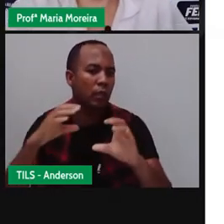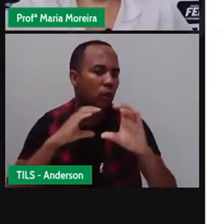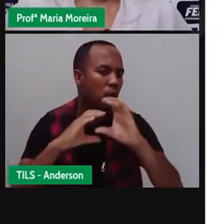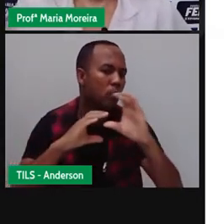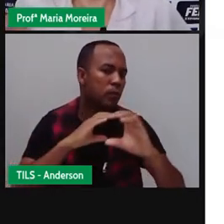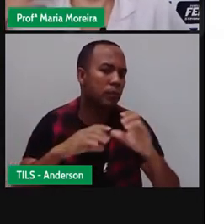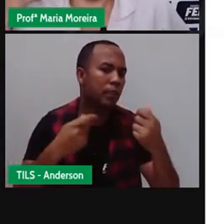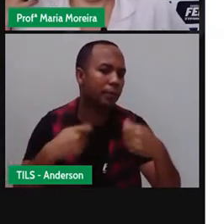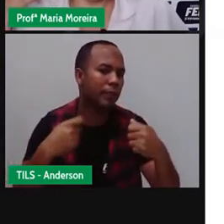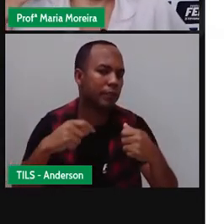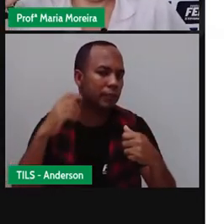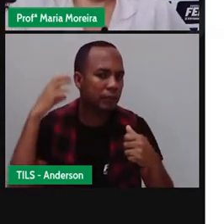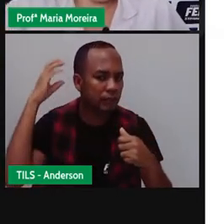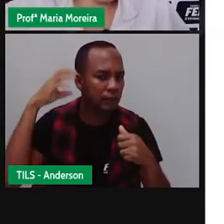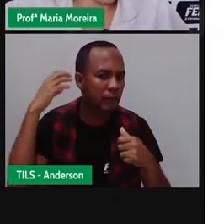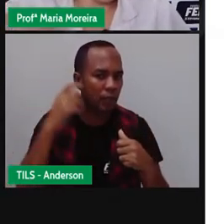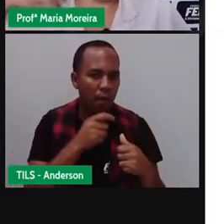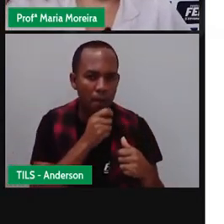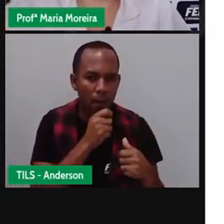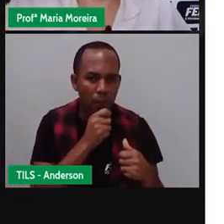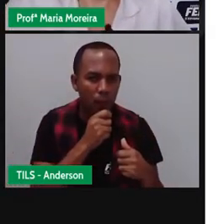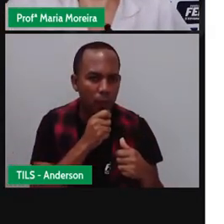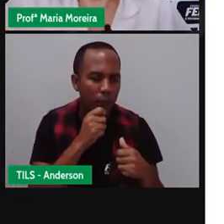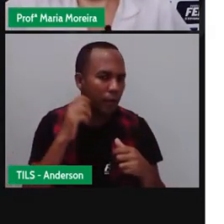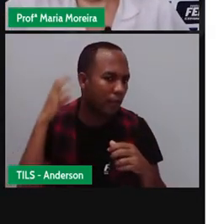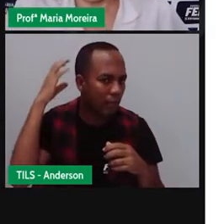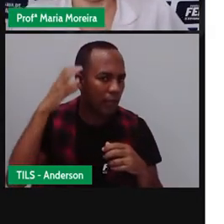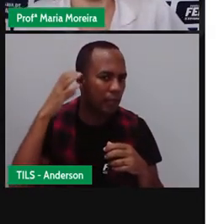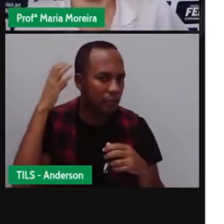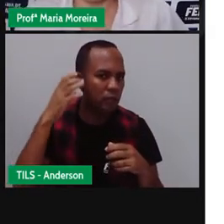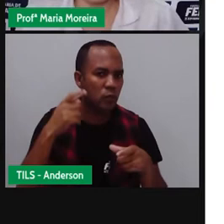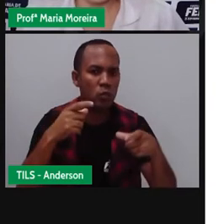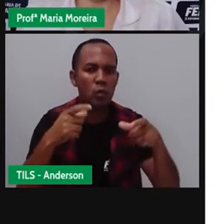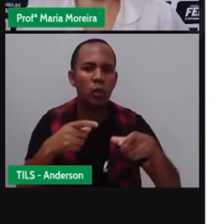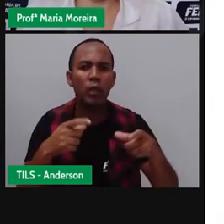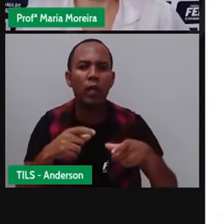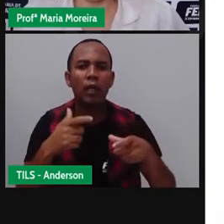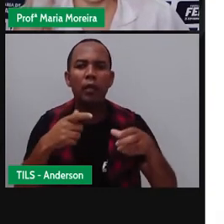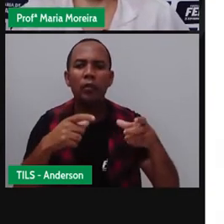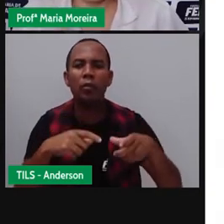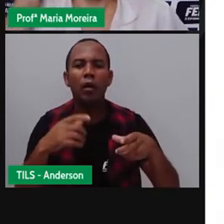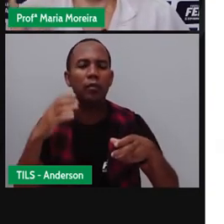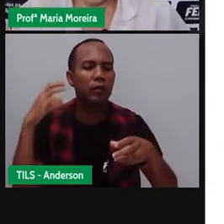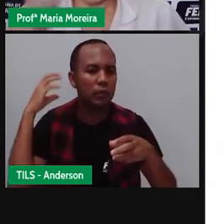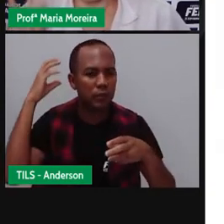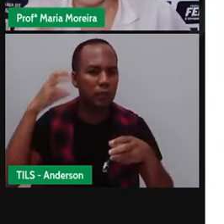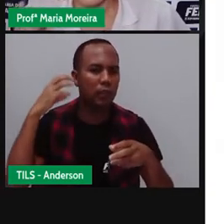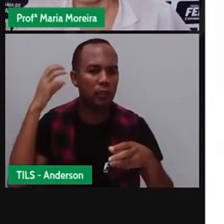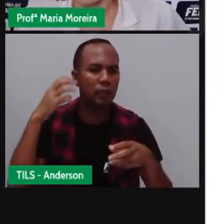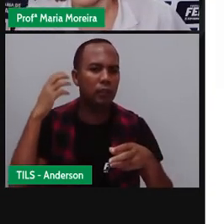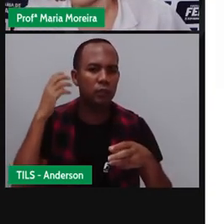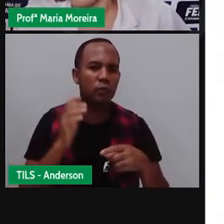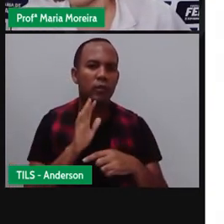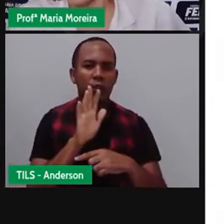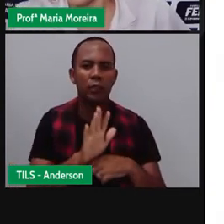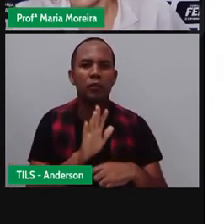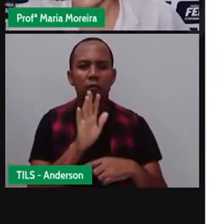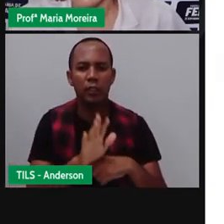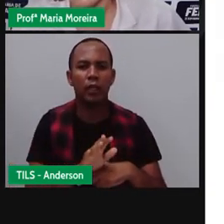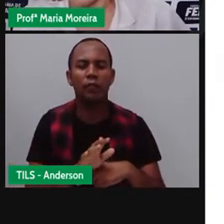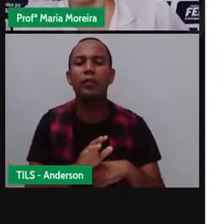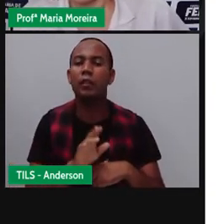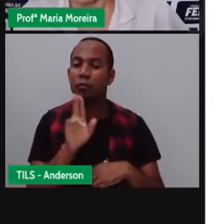comunicar para saber do inimigo. Para saber onde aquela tropa estava. E aí o rádio vai, na verdade, ser